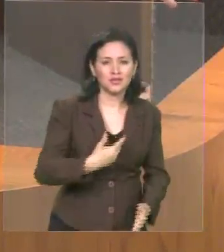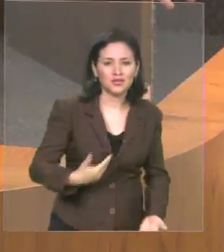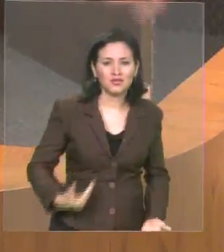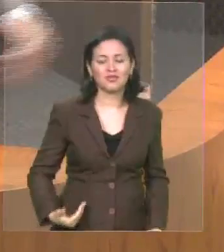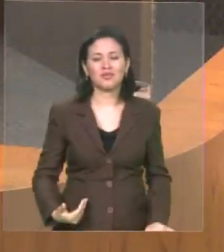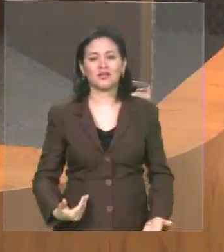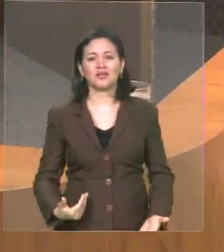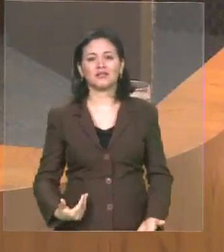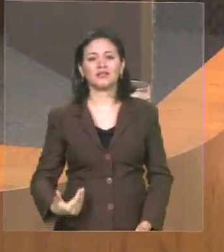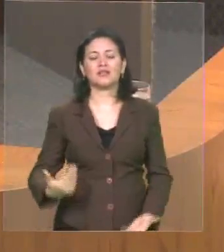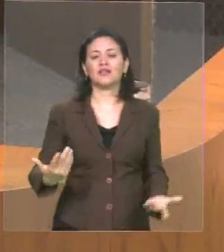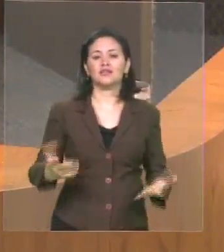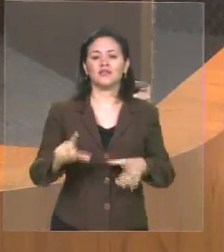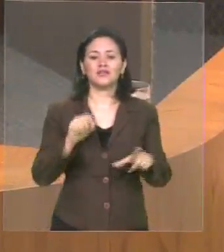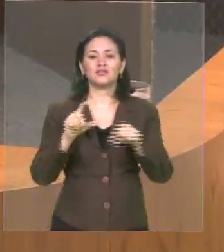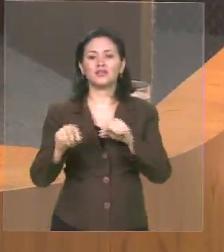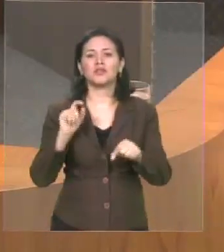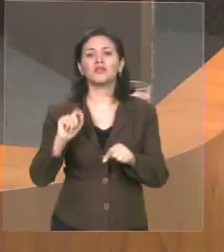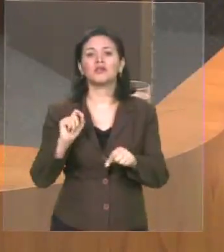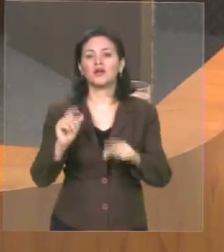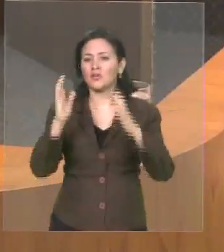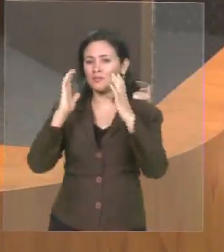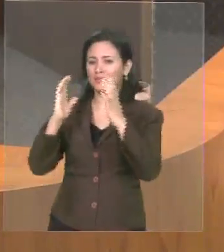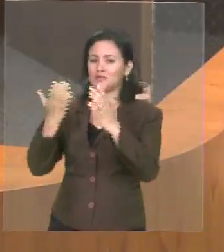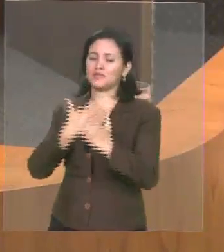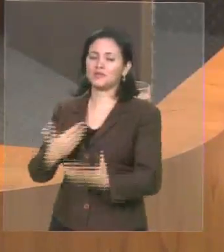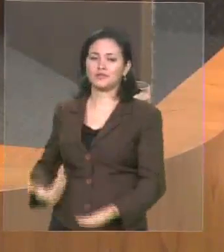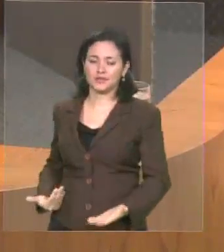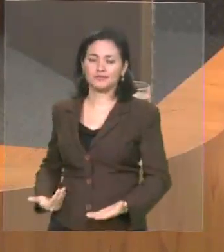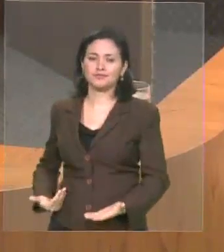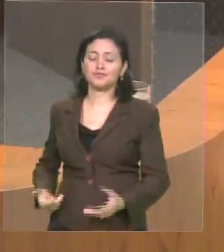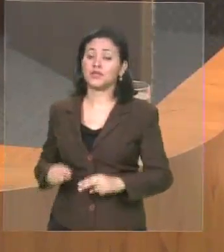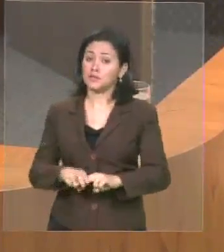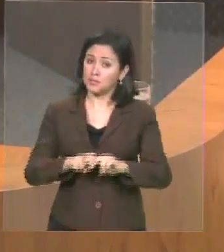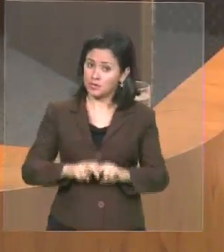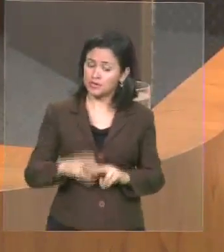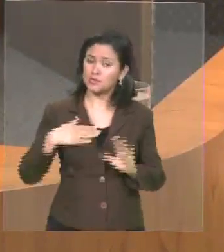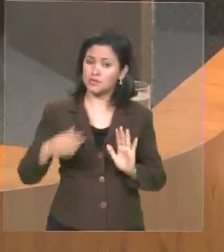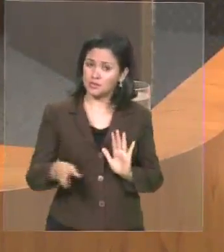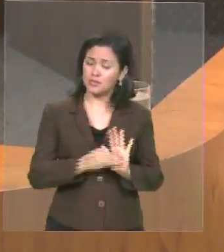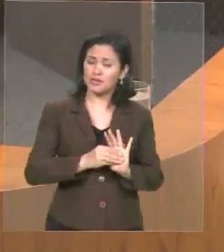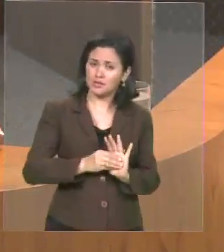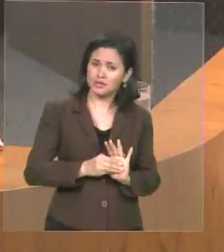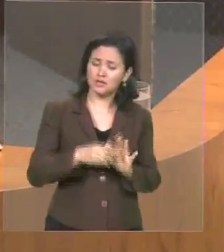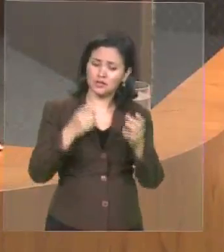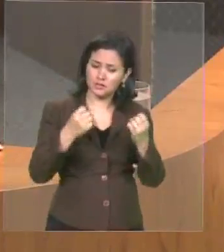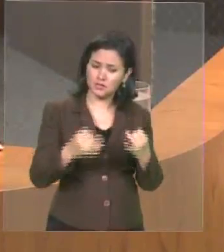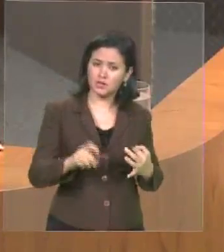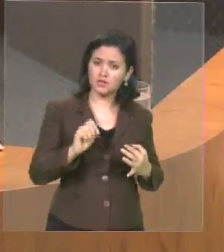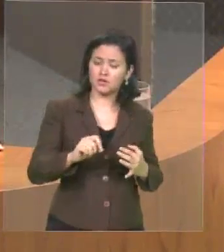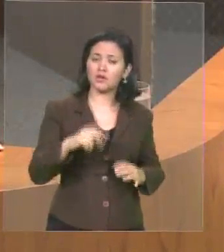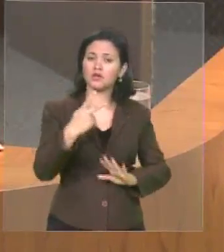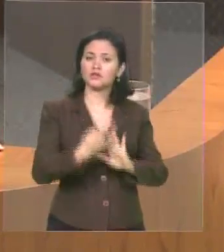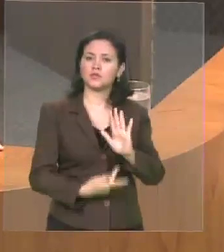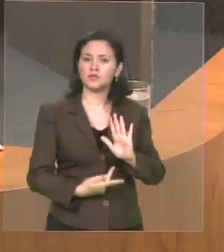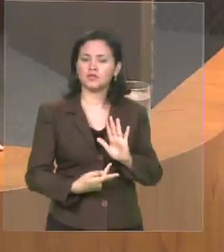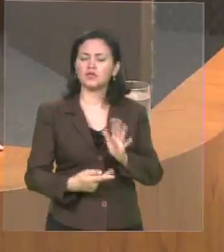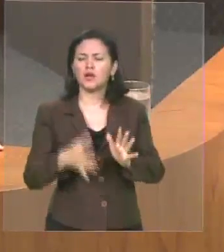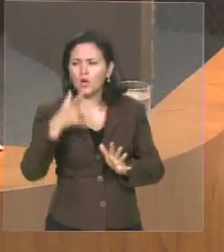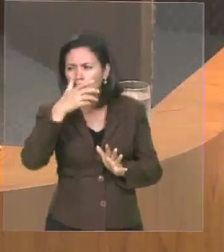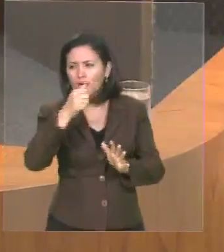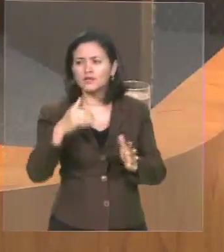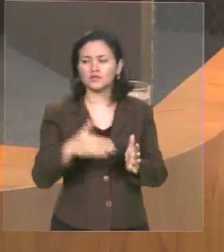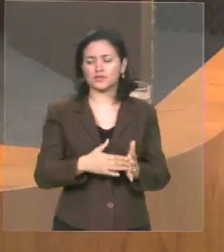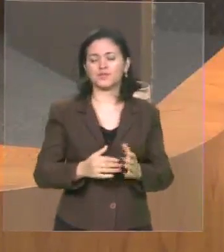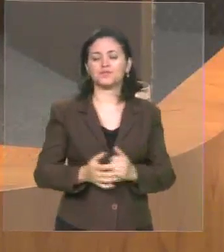equivocado. Por isso que a minha emenda trata que esse projeto, já que... Só para concluir, senhor presidente.